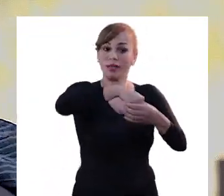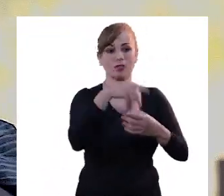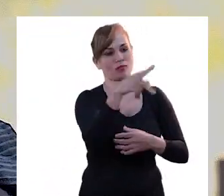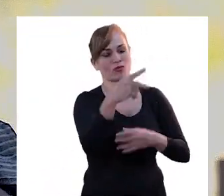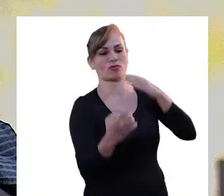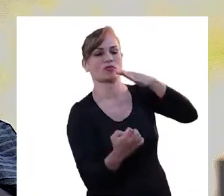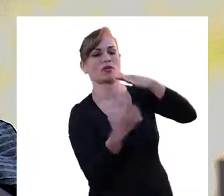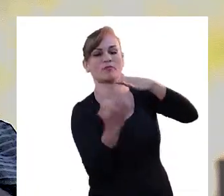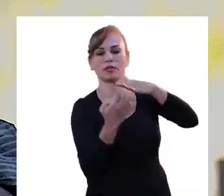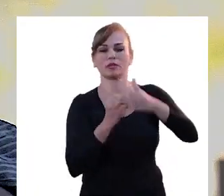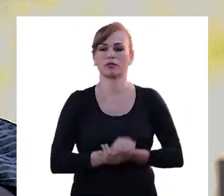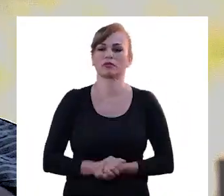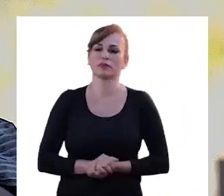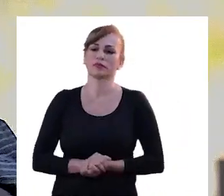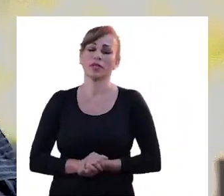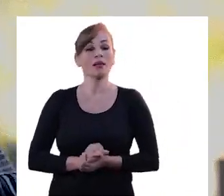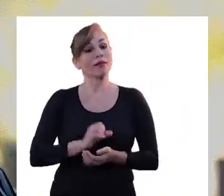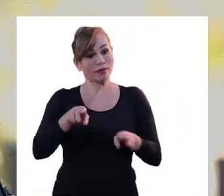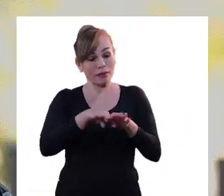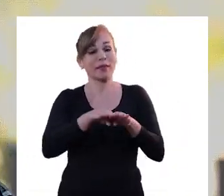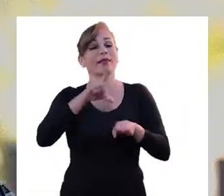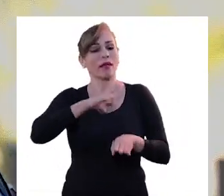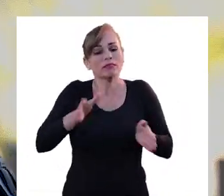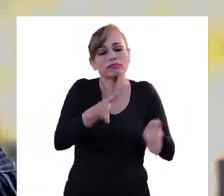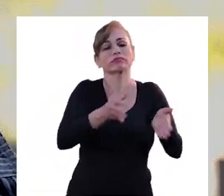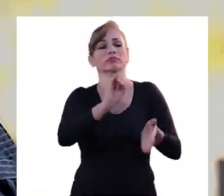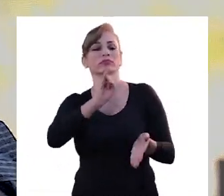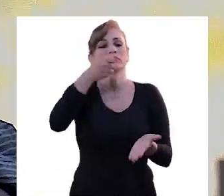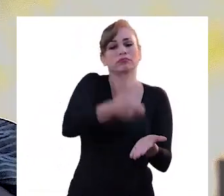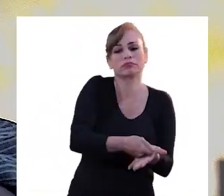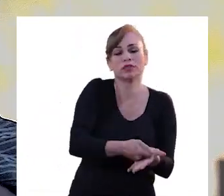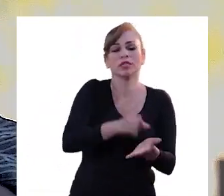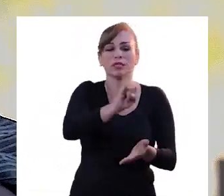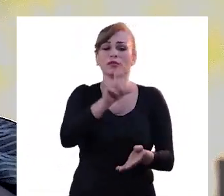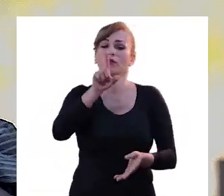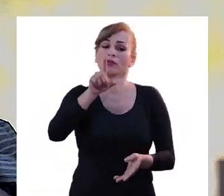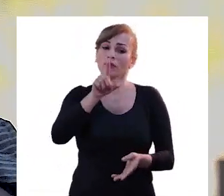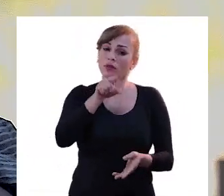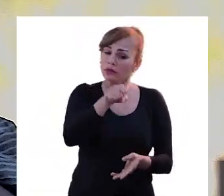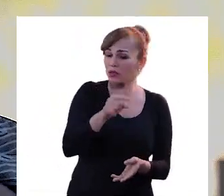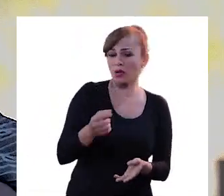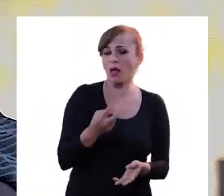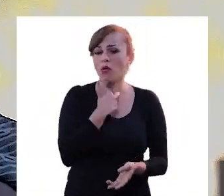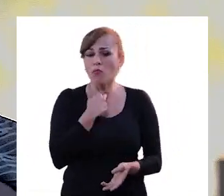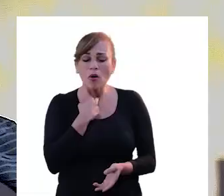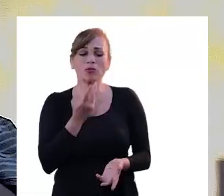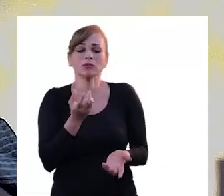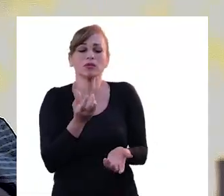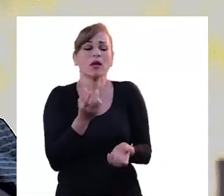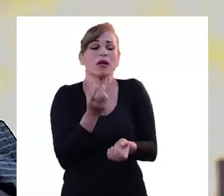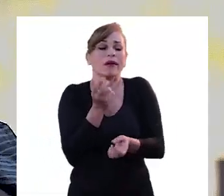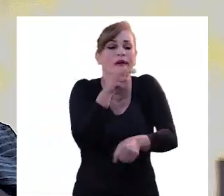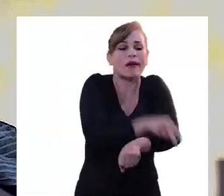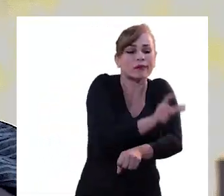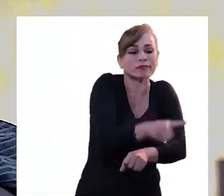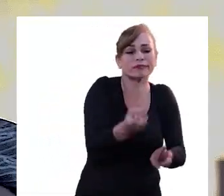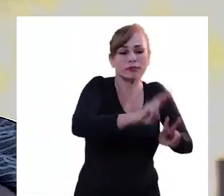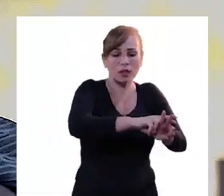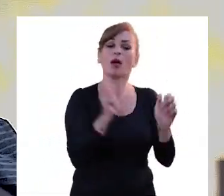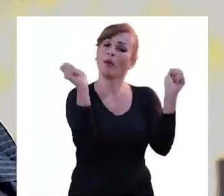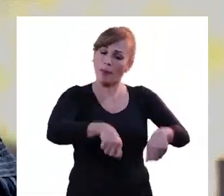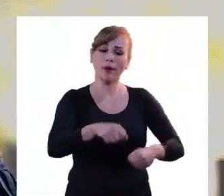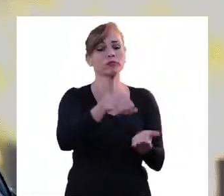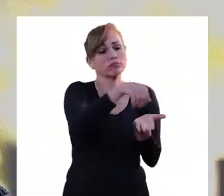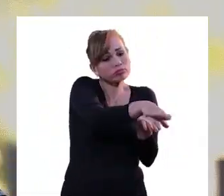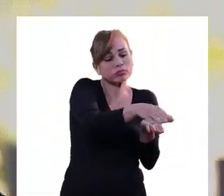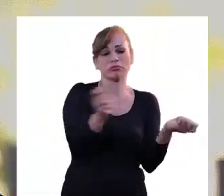questão trabalhista, que você não vai ter os encargos trabalhistas. Se você, por algum motivo, naquele momento, você não pode mais continuar